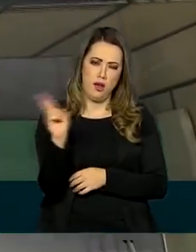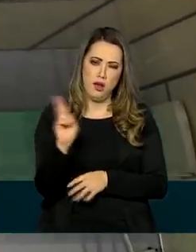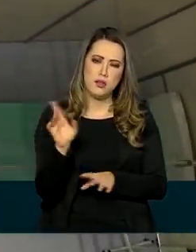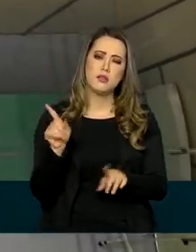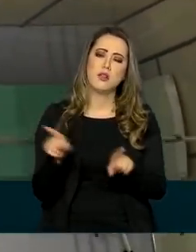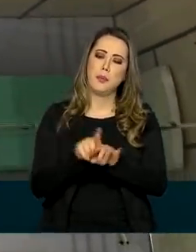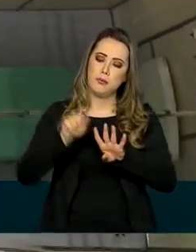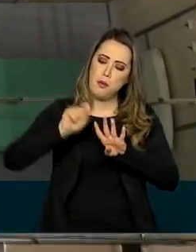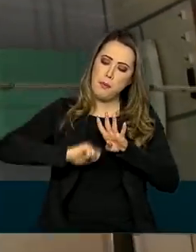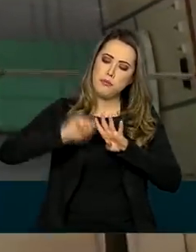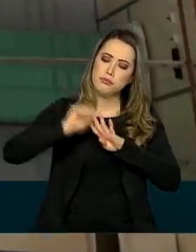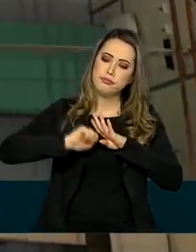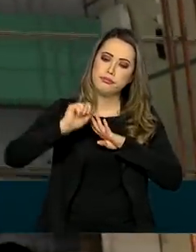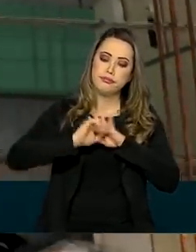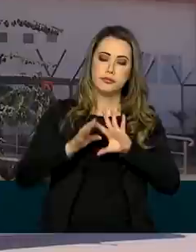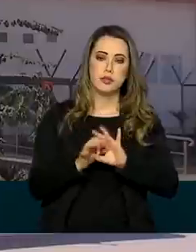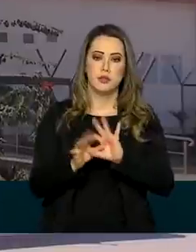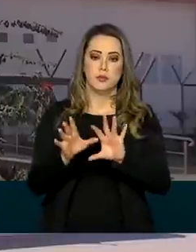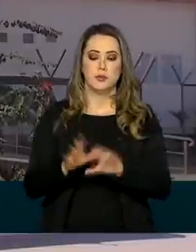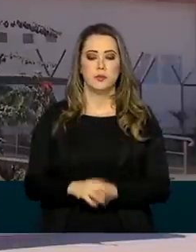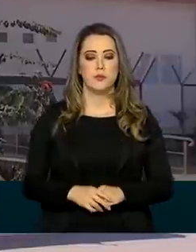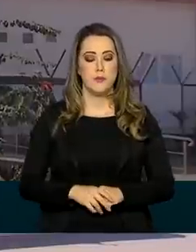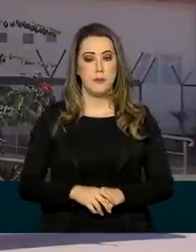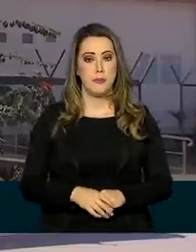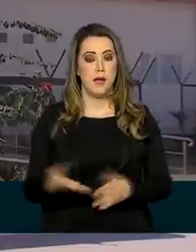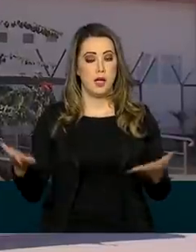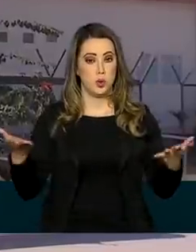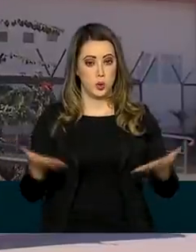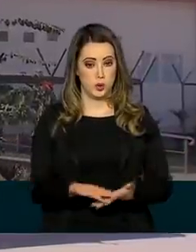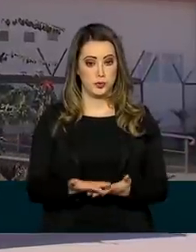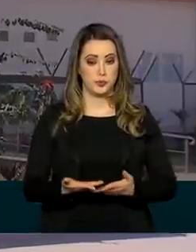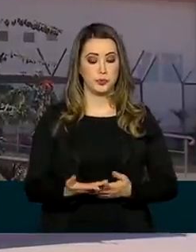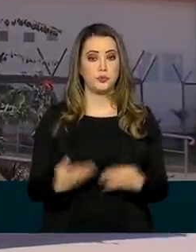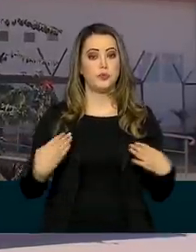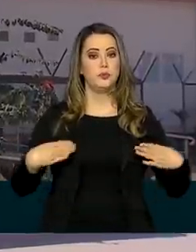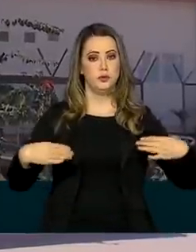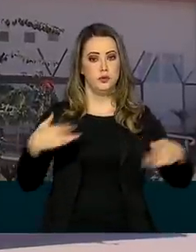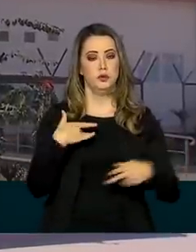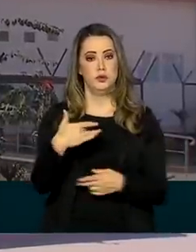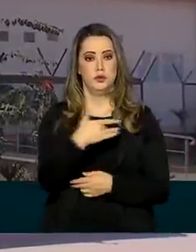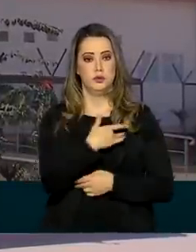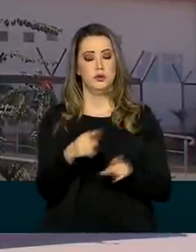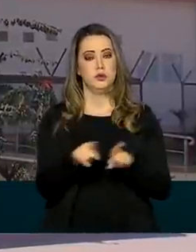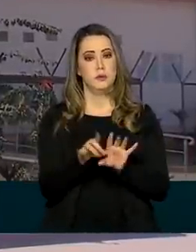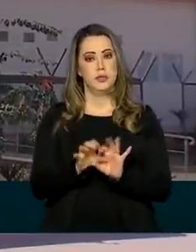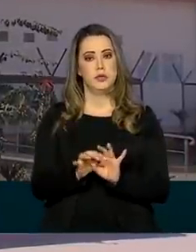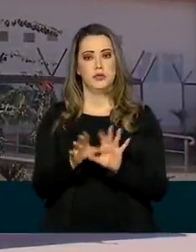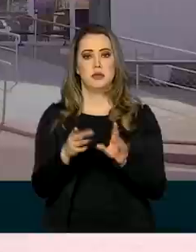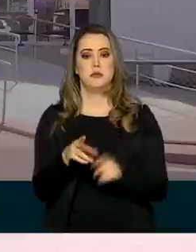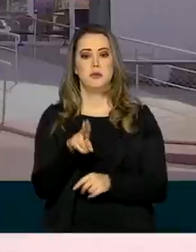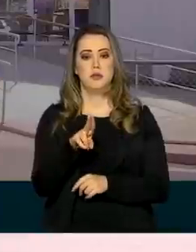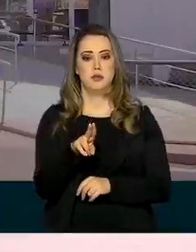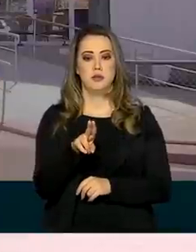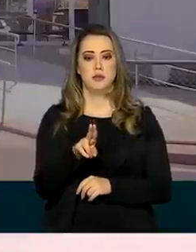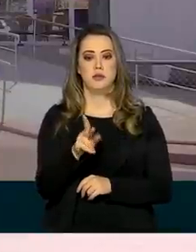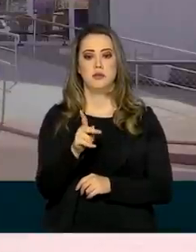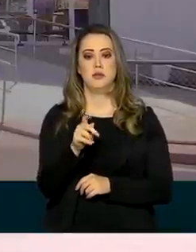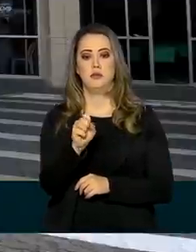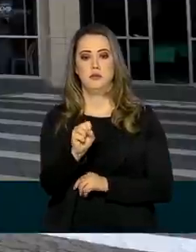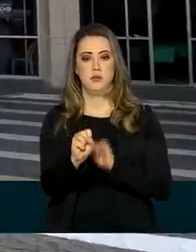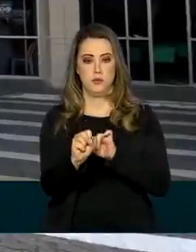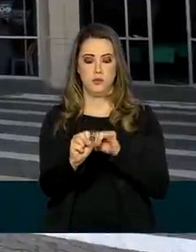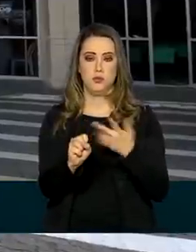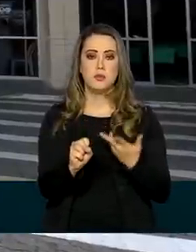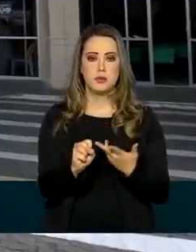parcelas mensais, foram liberados. E a partir de agora, o Ministério da Saúde também autoriza que as UPAs 24 horas,